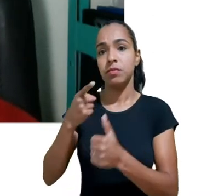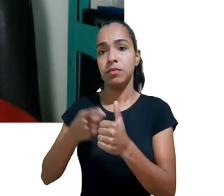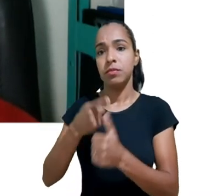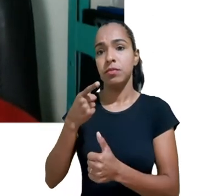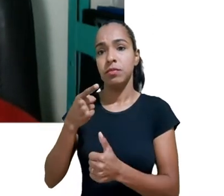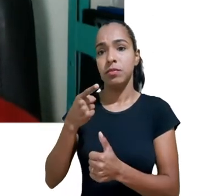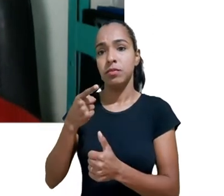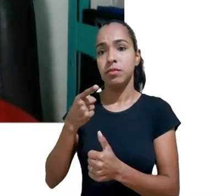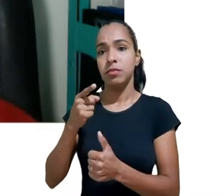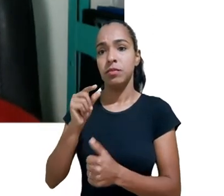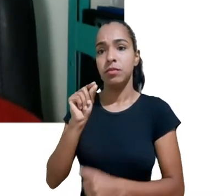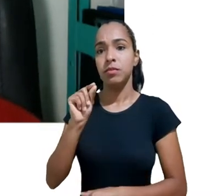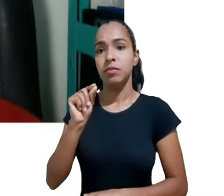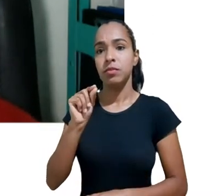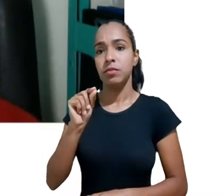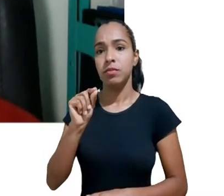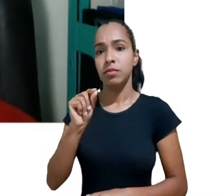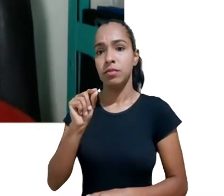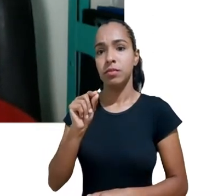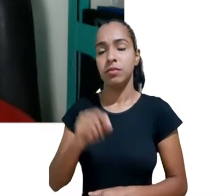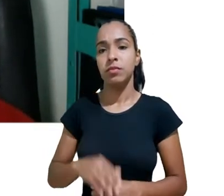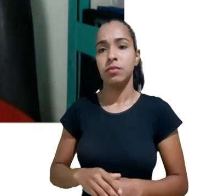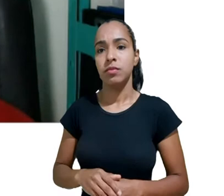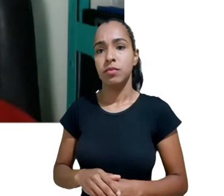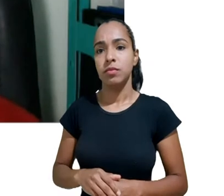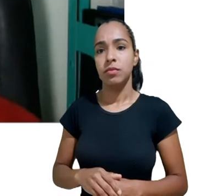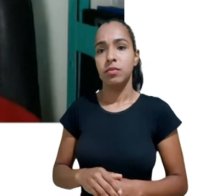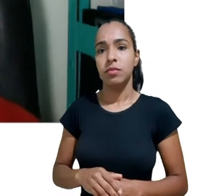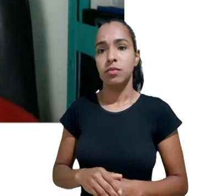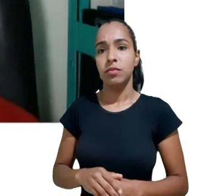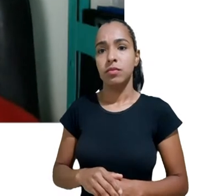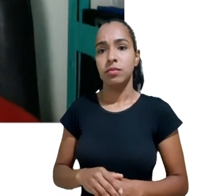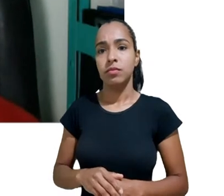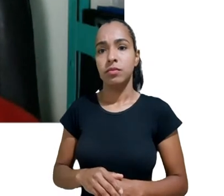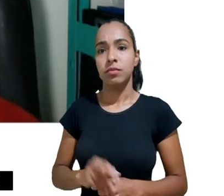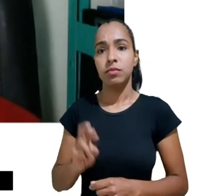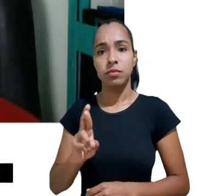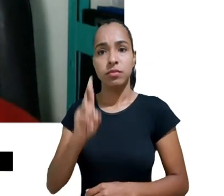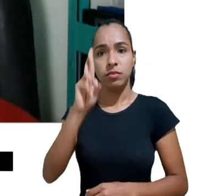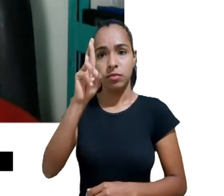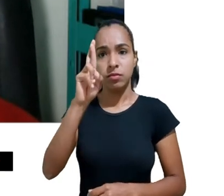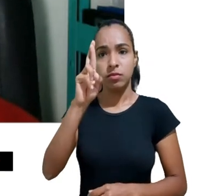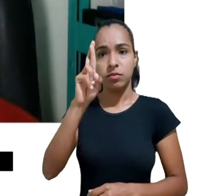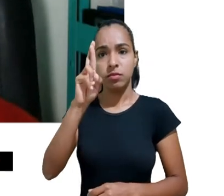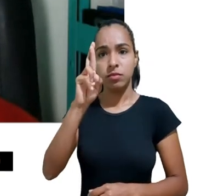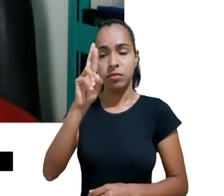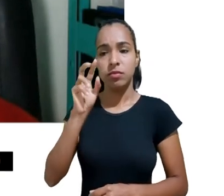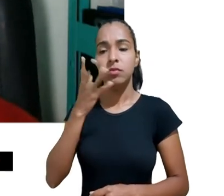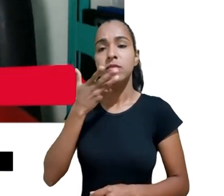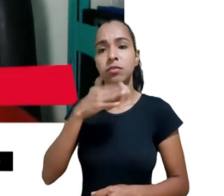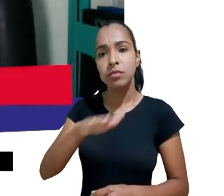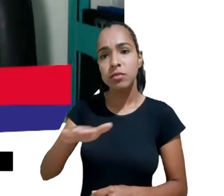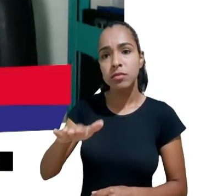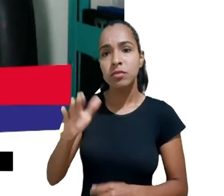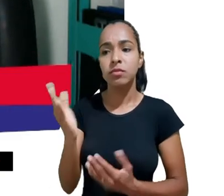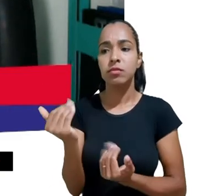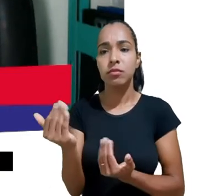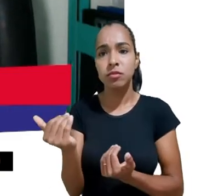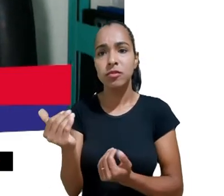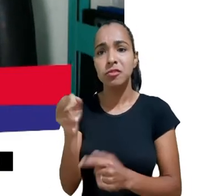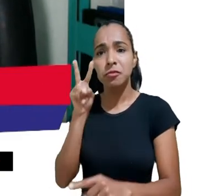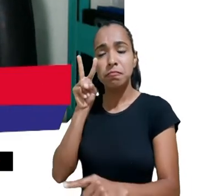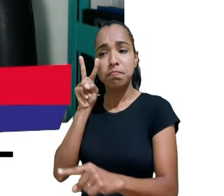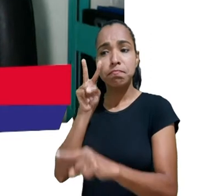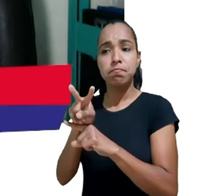pela proteção integral de crianças e adolescentes é importante que se tenha em